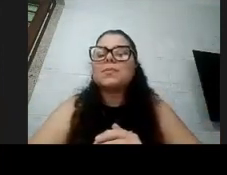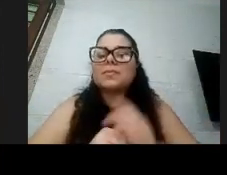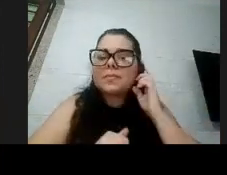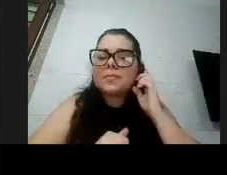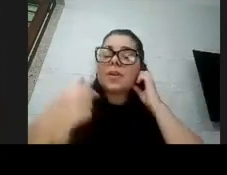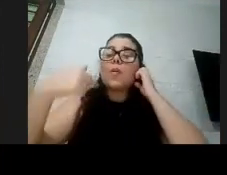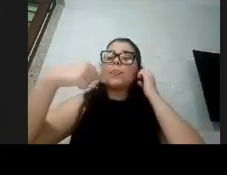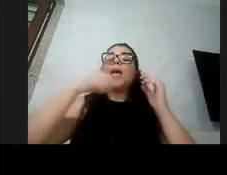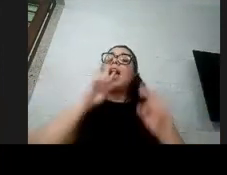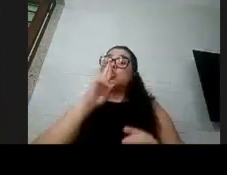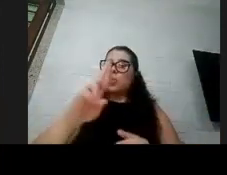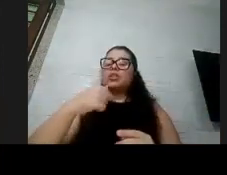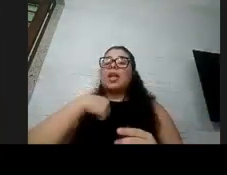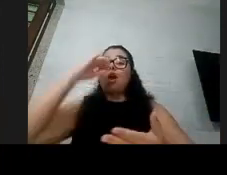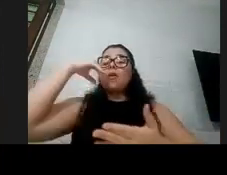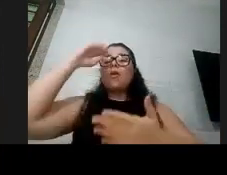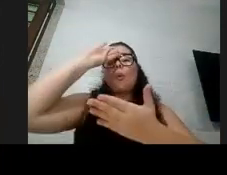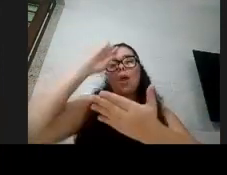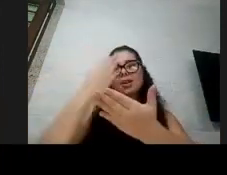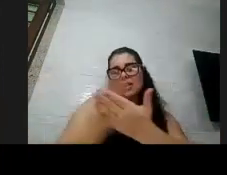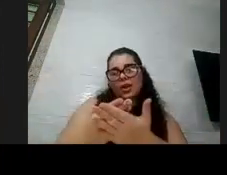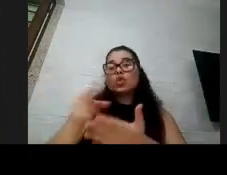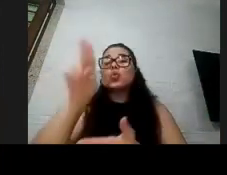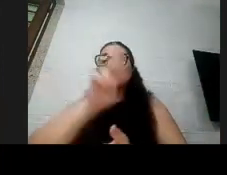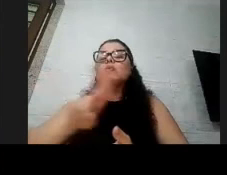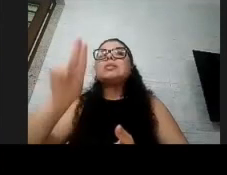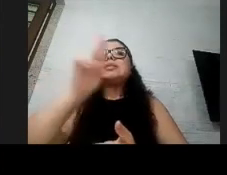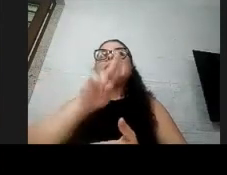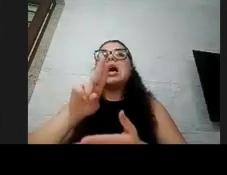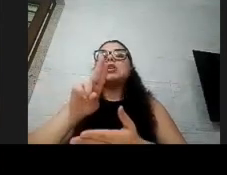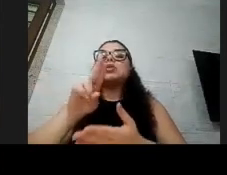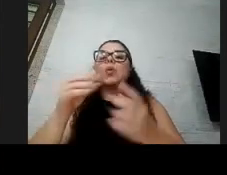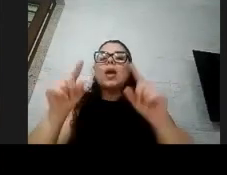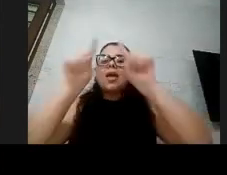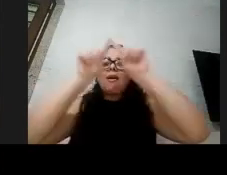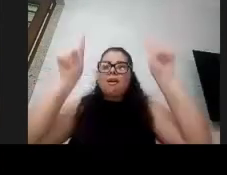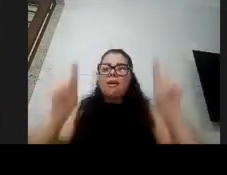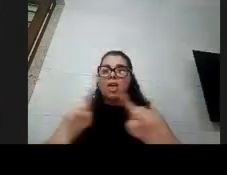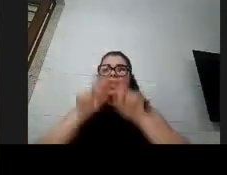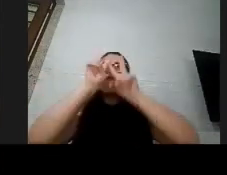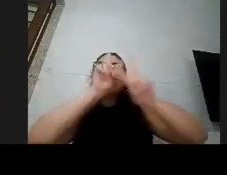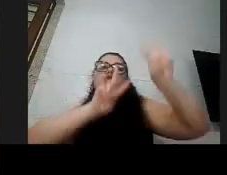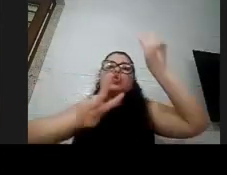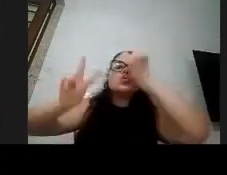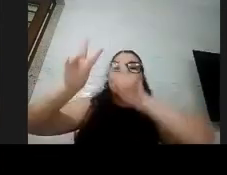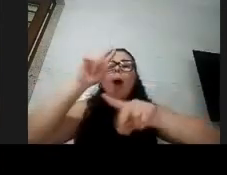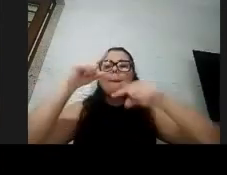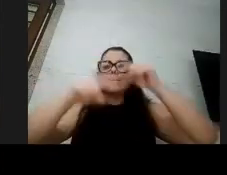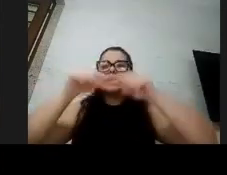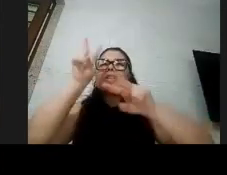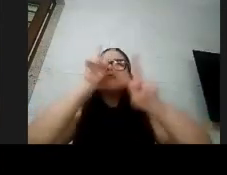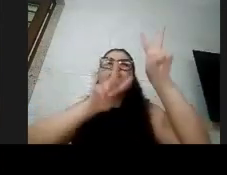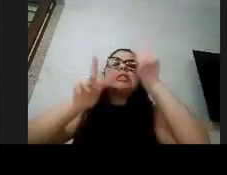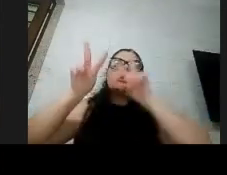acredito que usando um material de apoio visual ele consiga entender